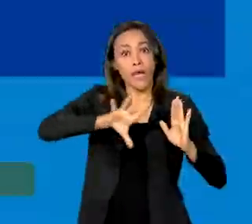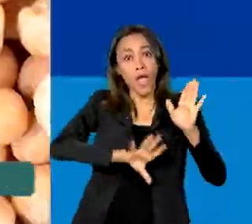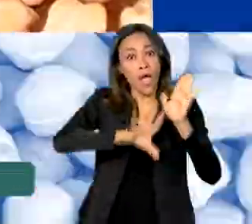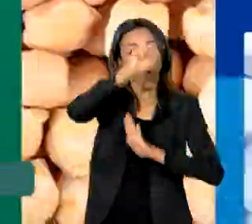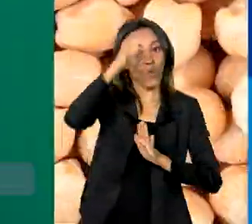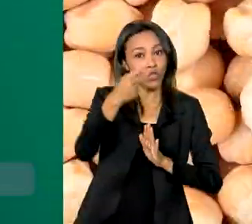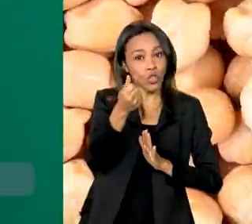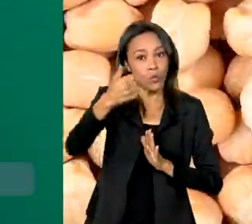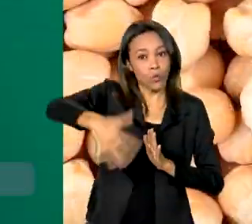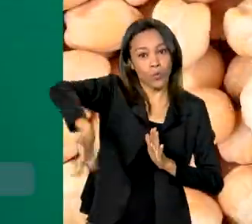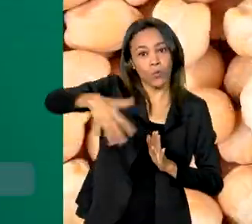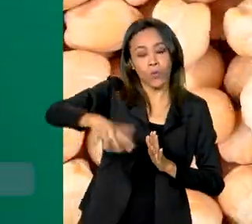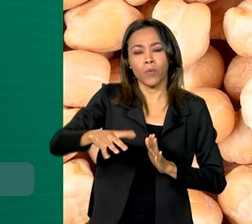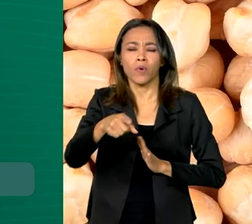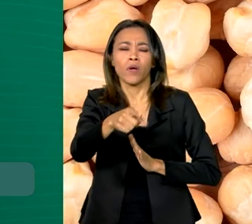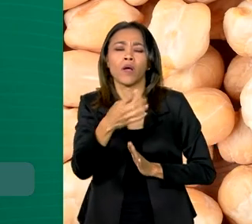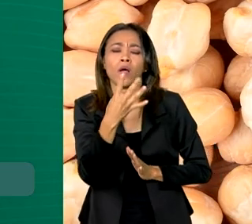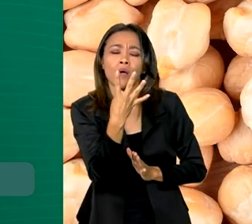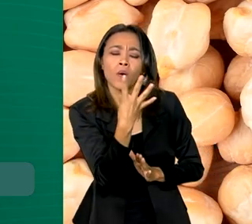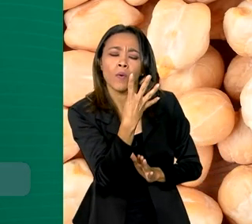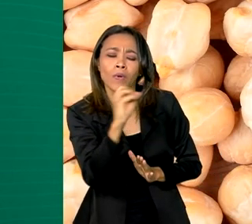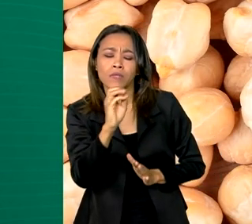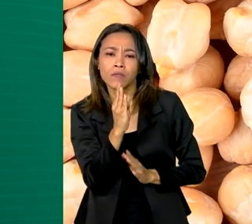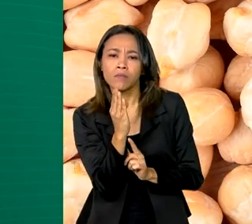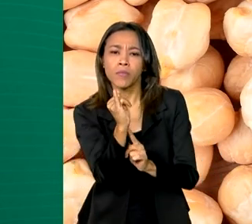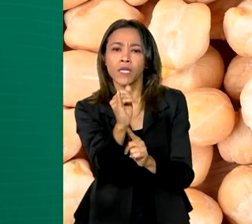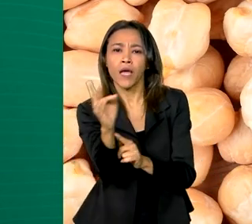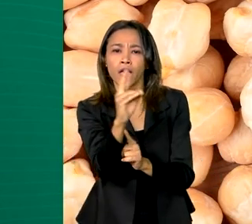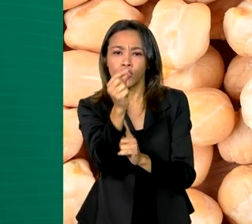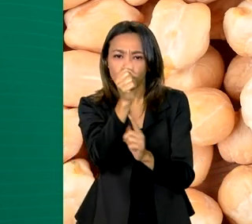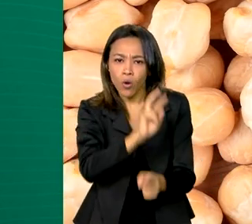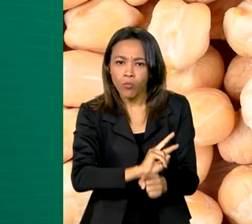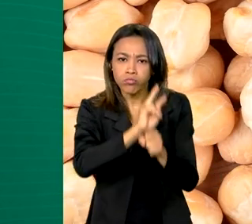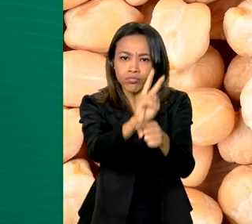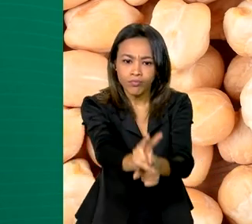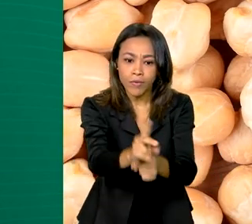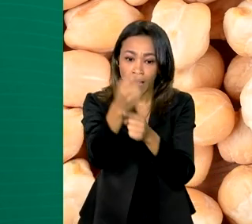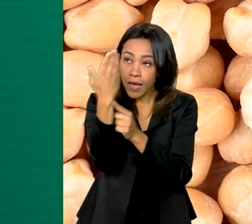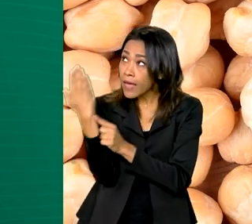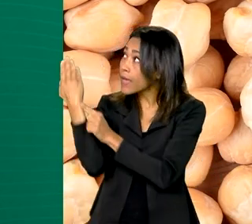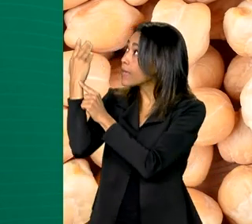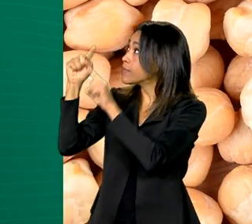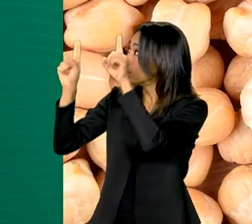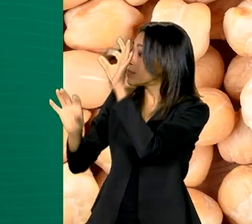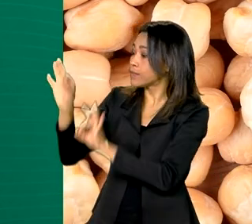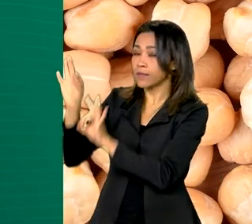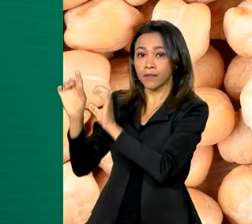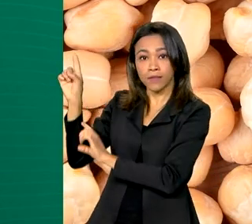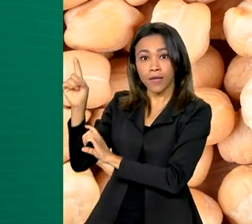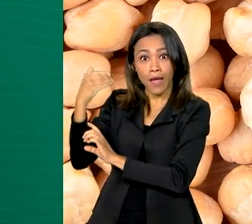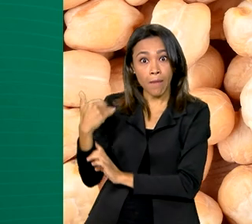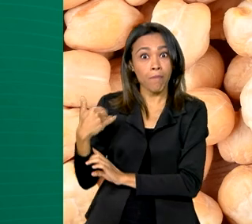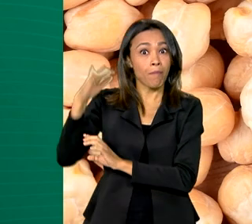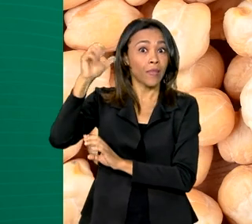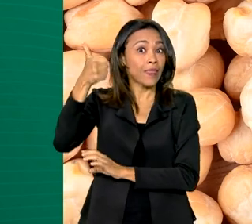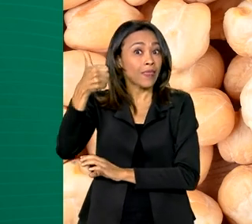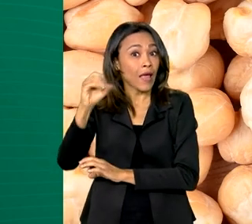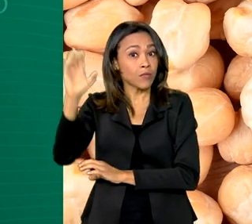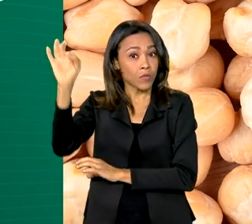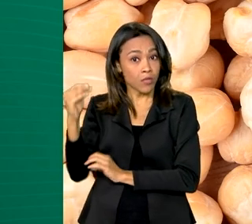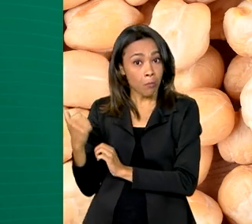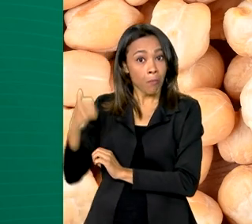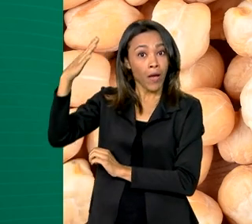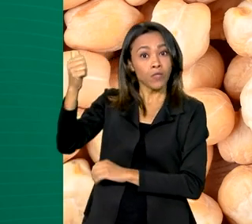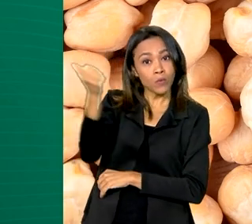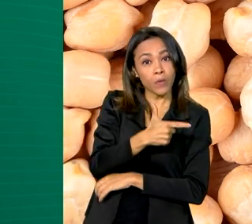campo. Com mais de R$ 400 bilhões em créditos, o novo Plano Safra é 10% maior que o anterior.